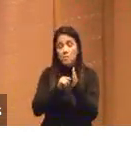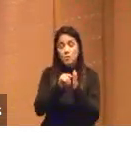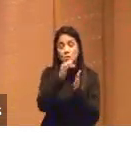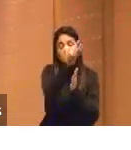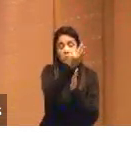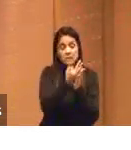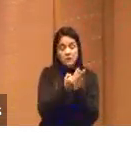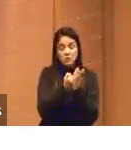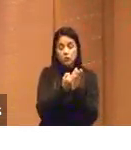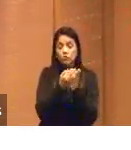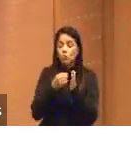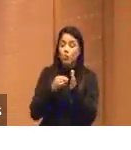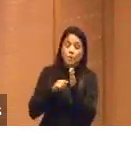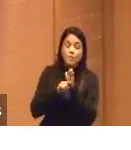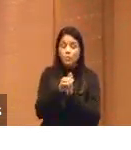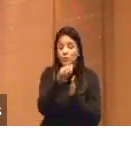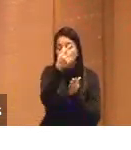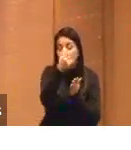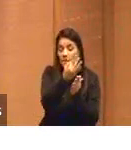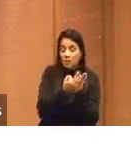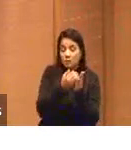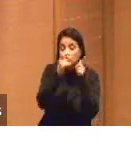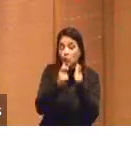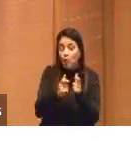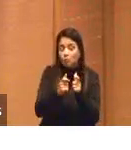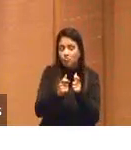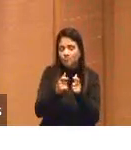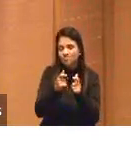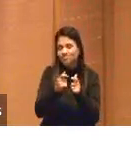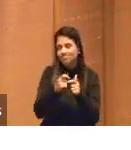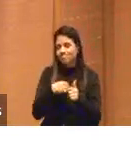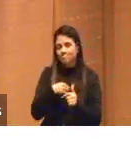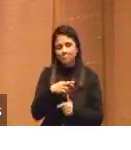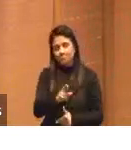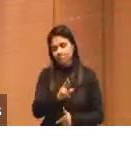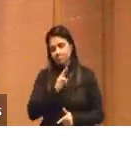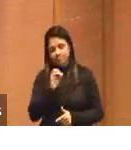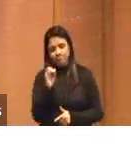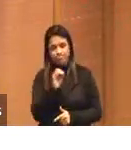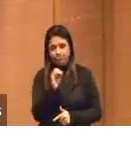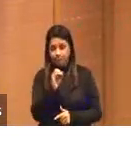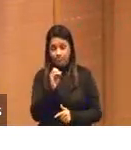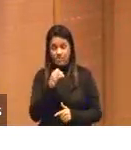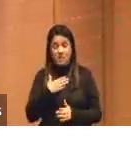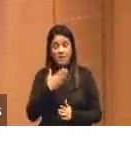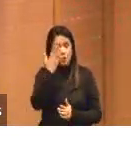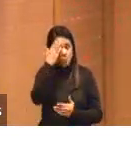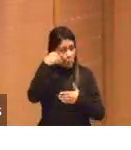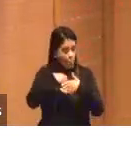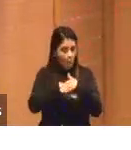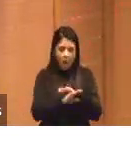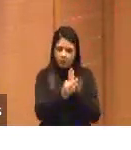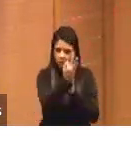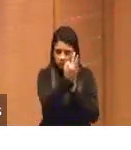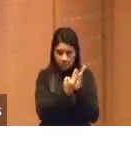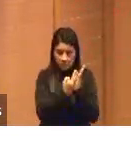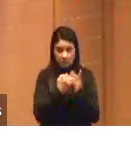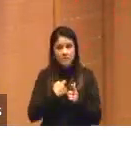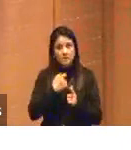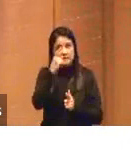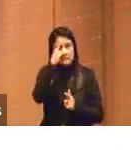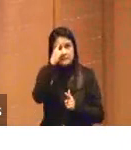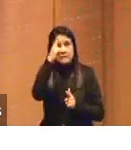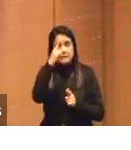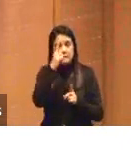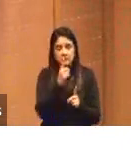texto, ele não sabe o que dizer, porque ele não guarda texto, ele é uma máquina que fica tentando adivinhar a próxima palavra de uma sentença.